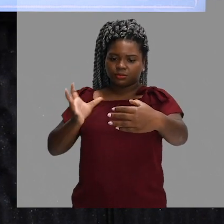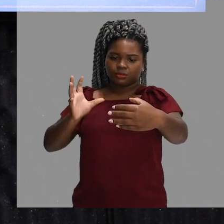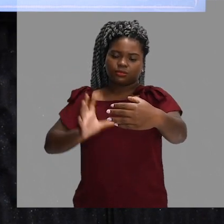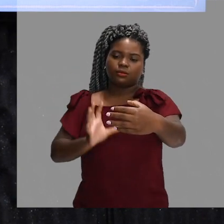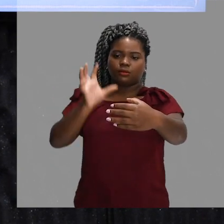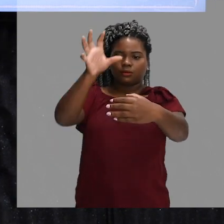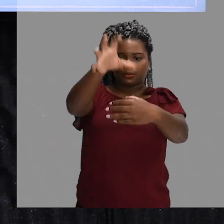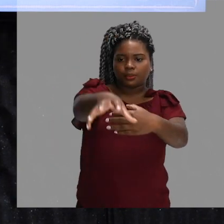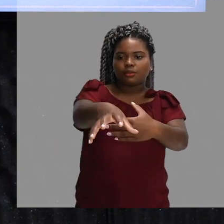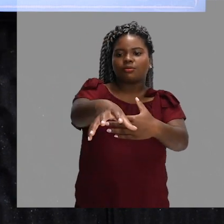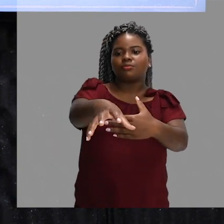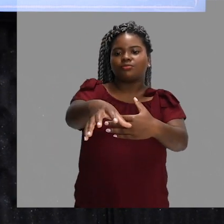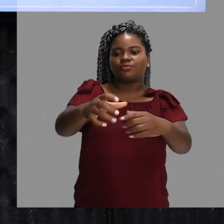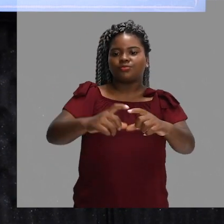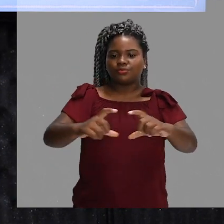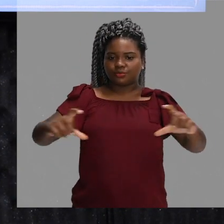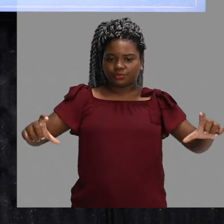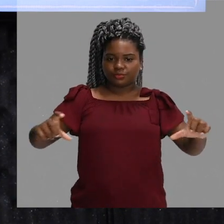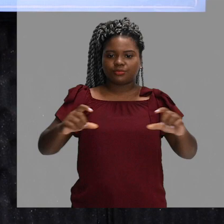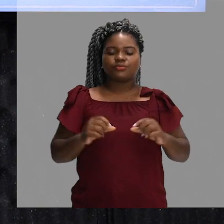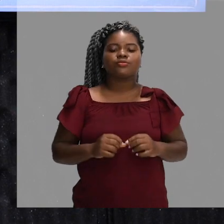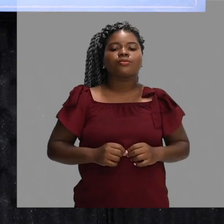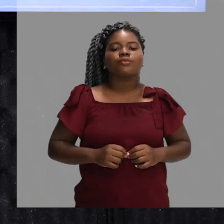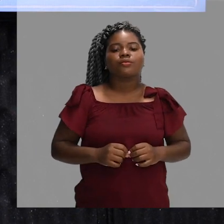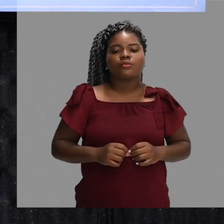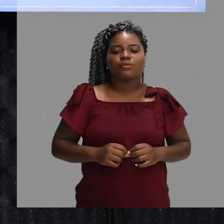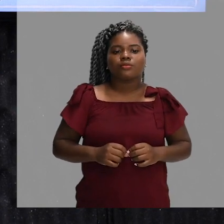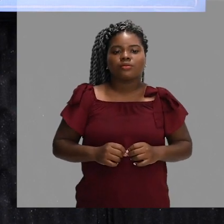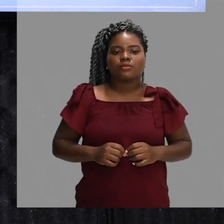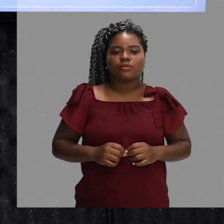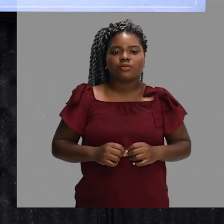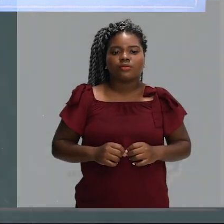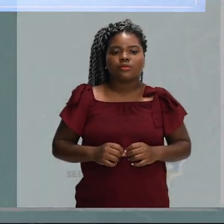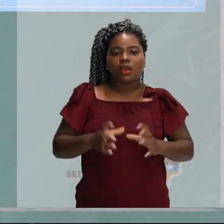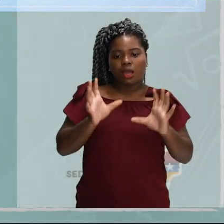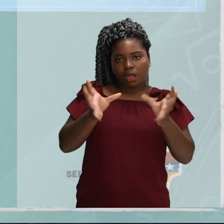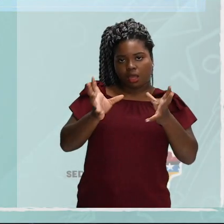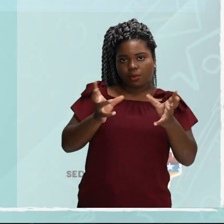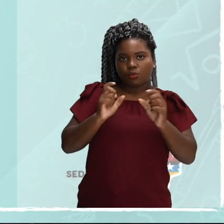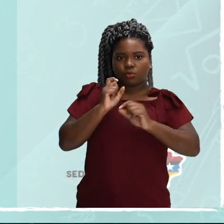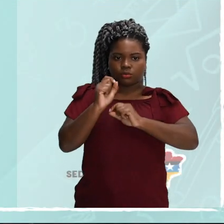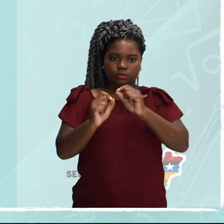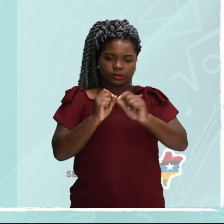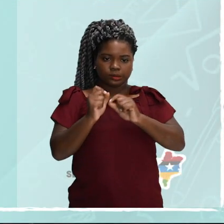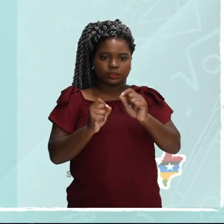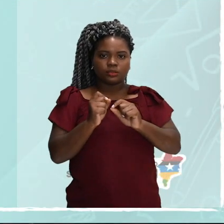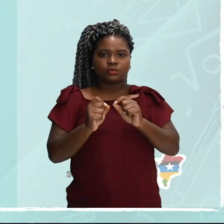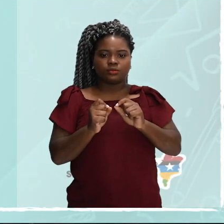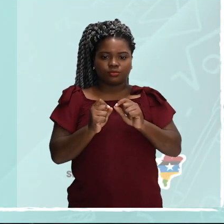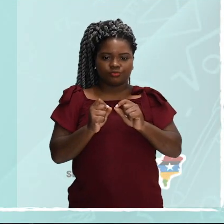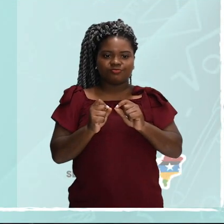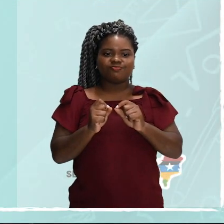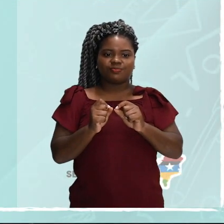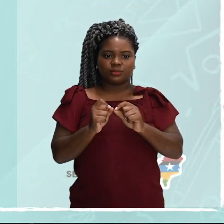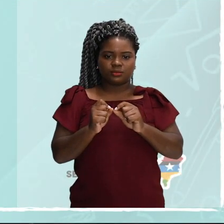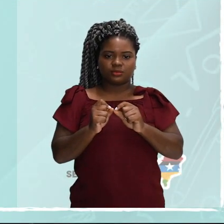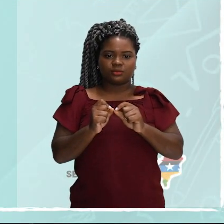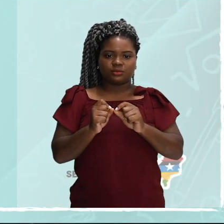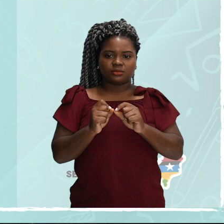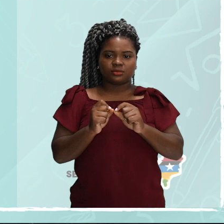deve passar. Essa é a função da antena. A bola, turminha, sua circunferência será de